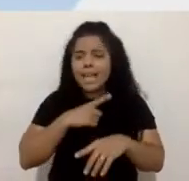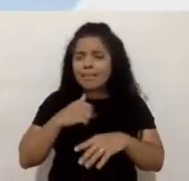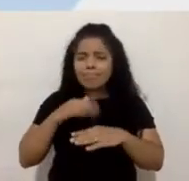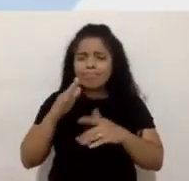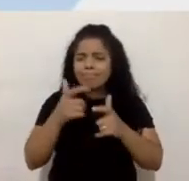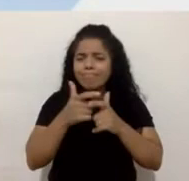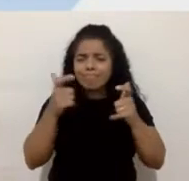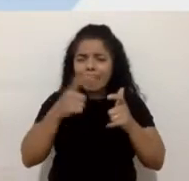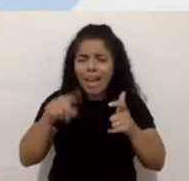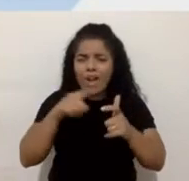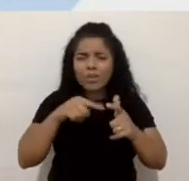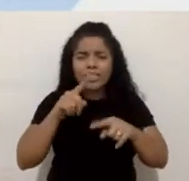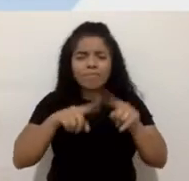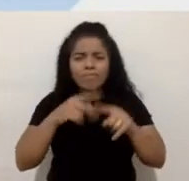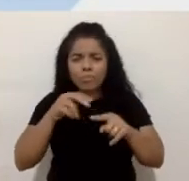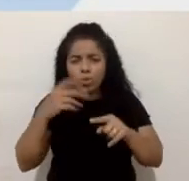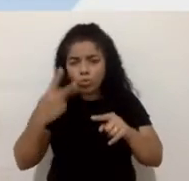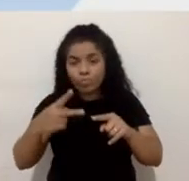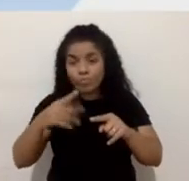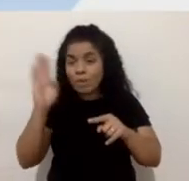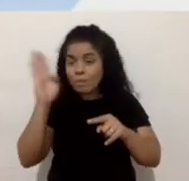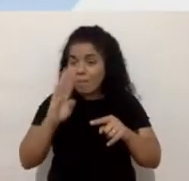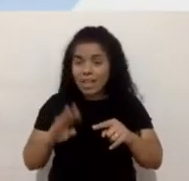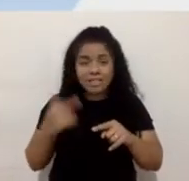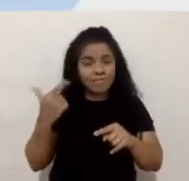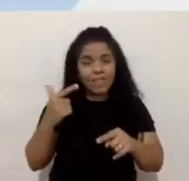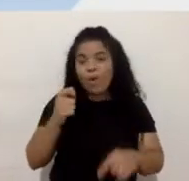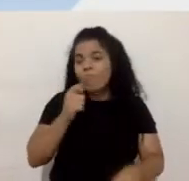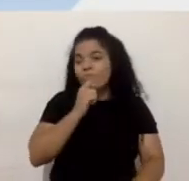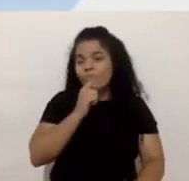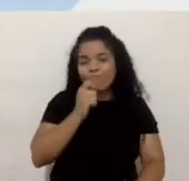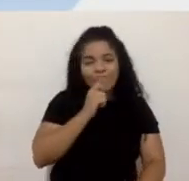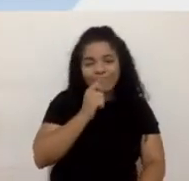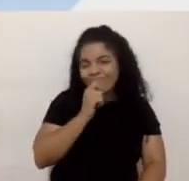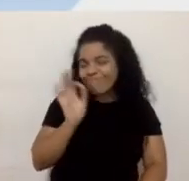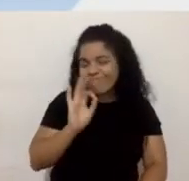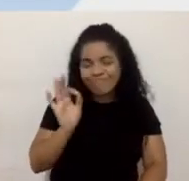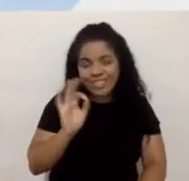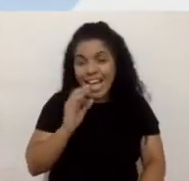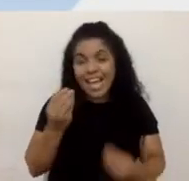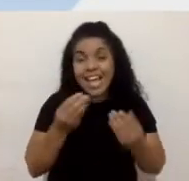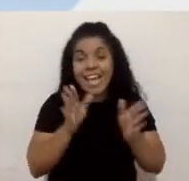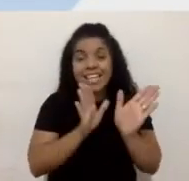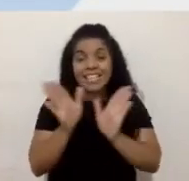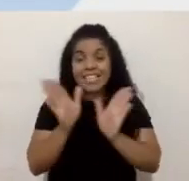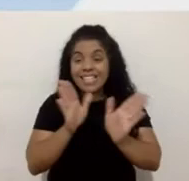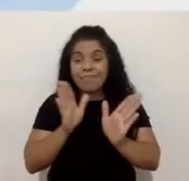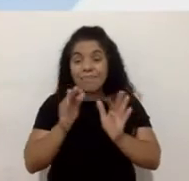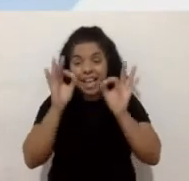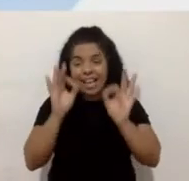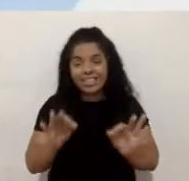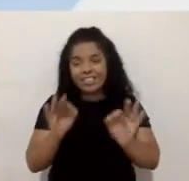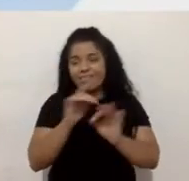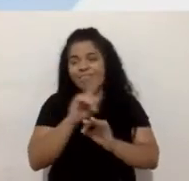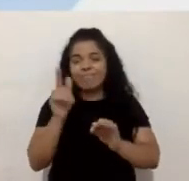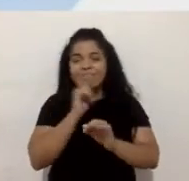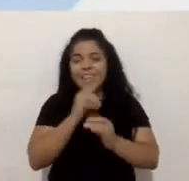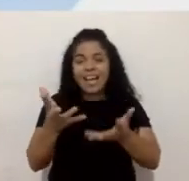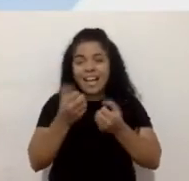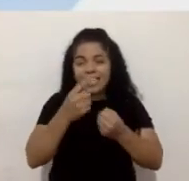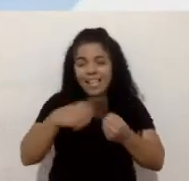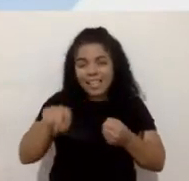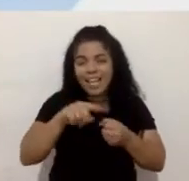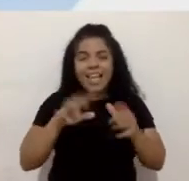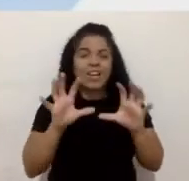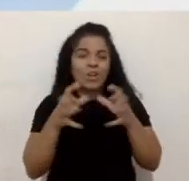produtos do Brasil ainda não tem, né, requisitos mínimos de acessibilidade para atender essa comunidade. Para vocês